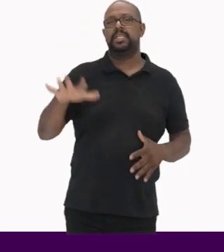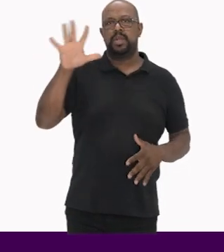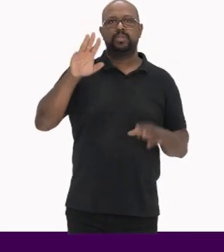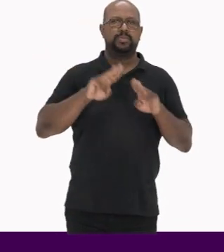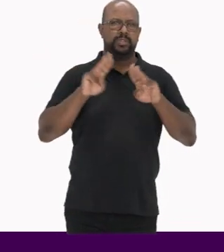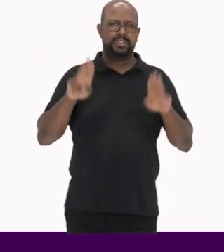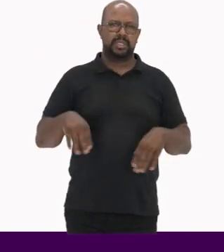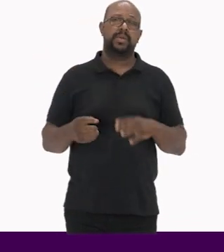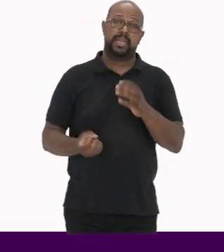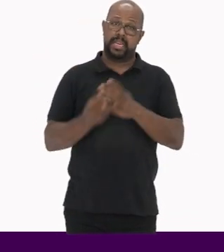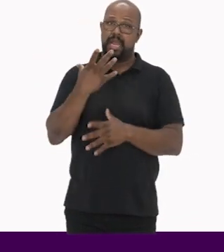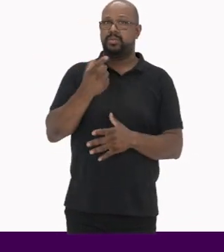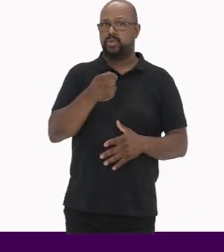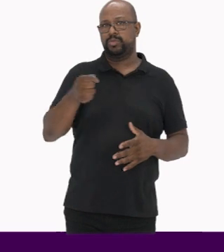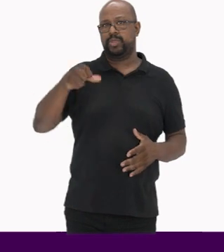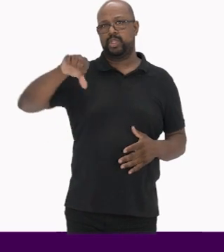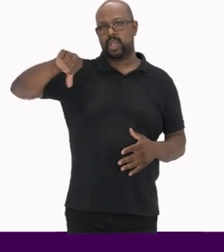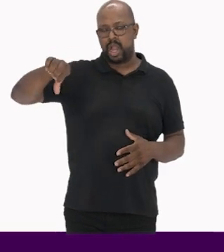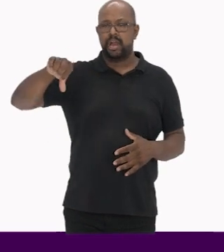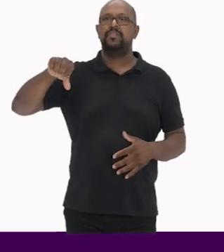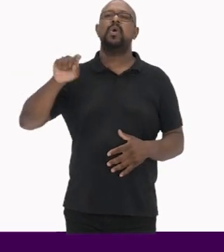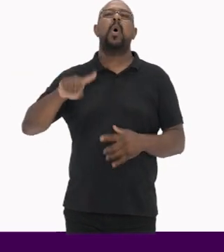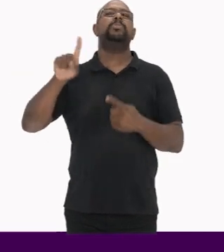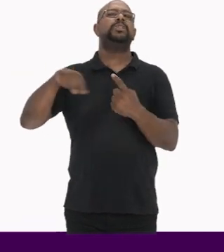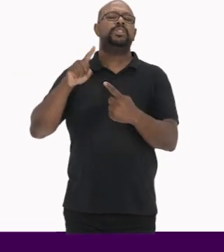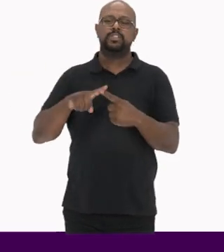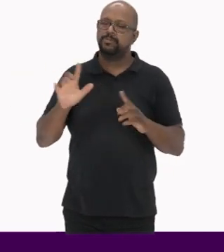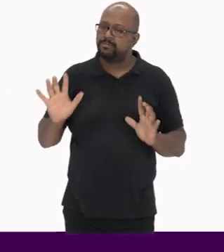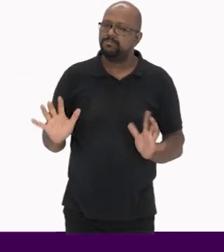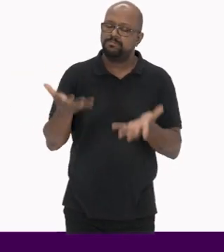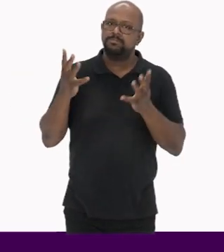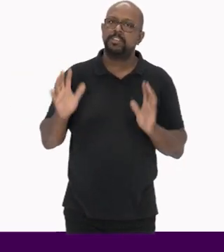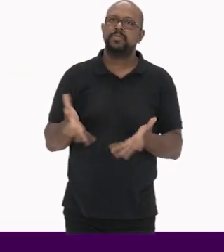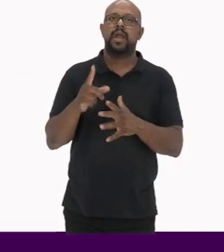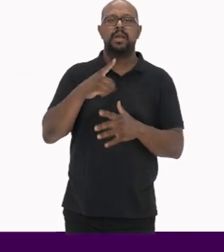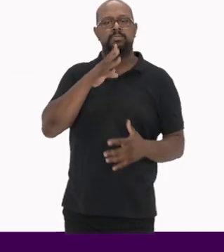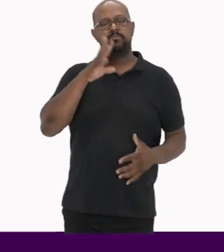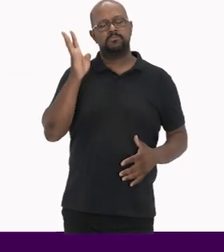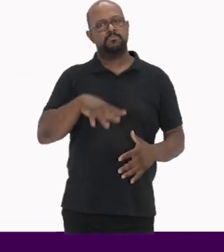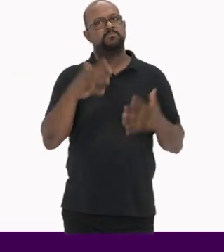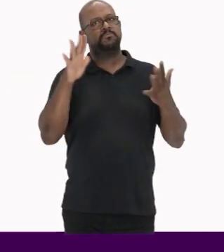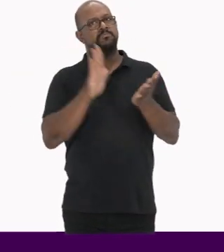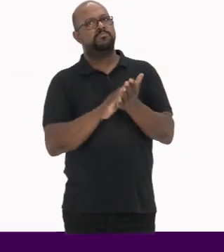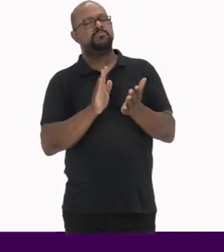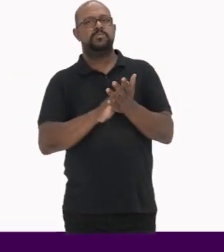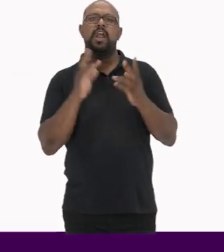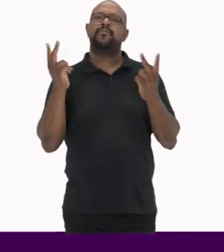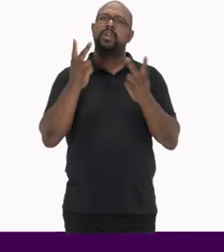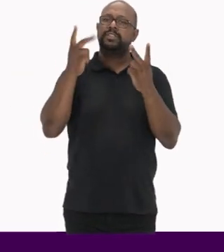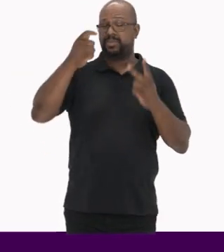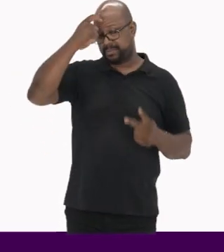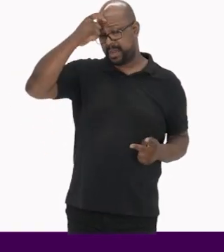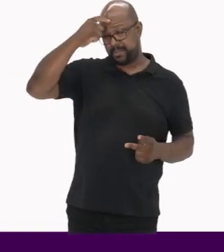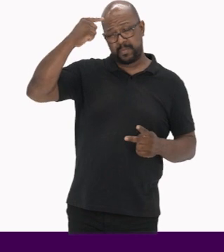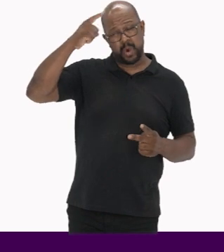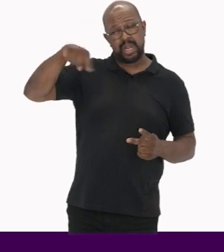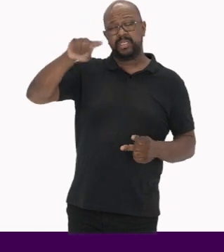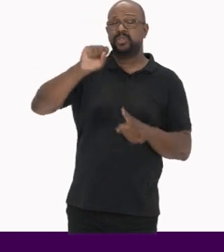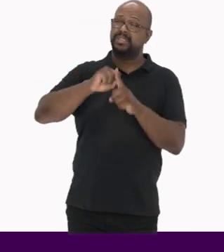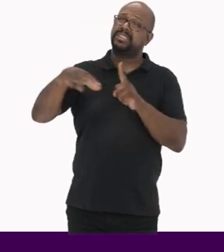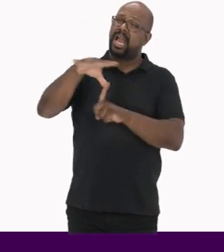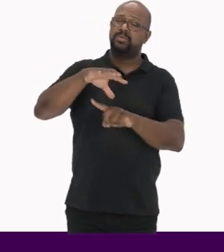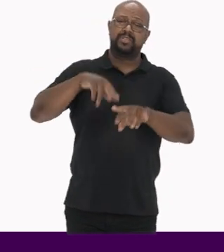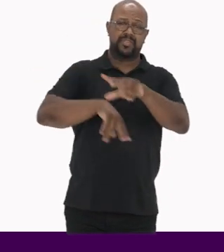Criado em 2009 Com o objetivo de incentivar o reconhecimento e a valorização da memória social